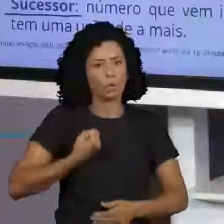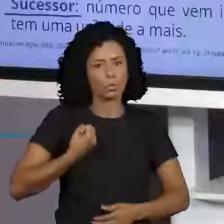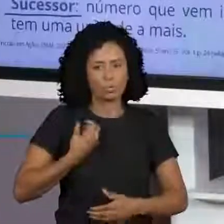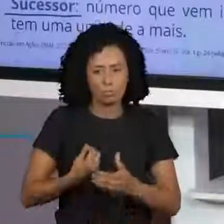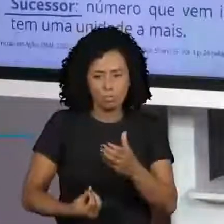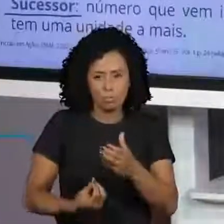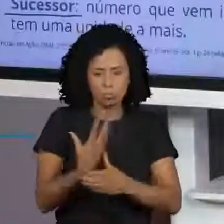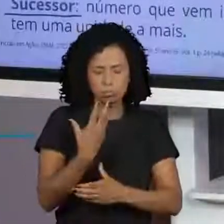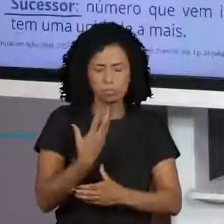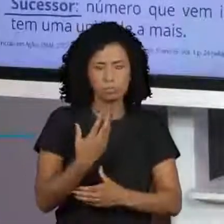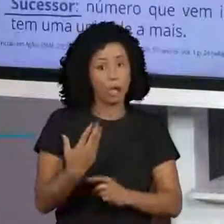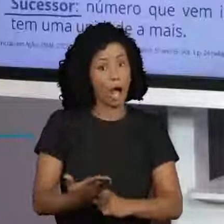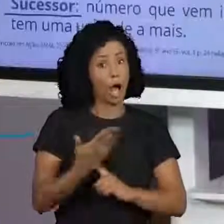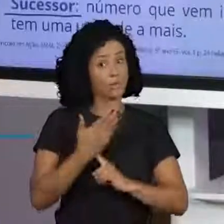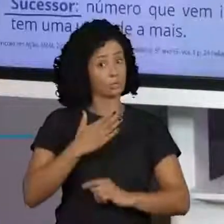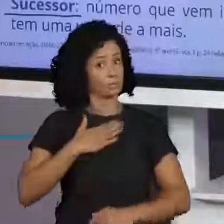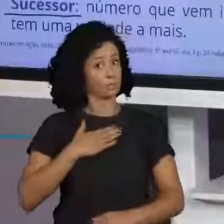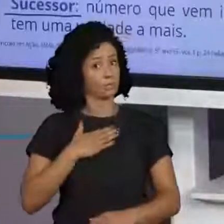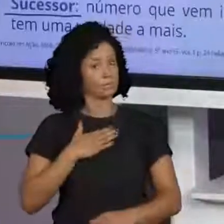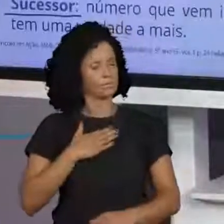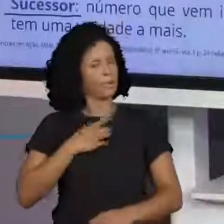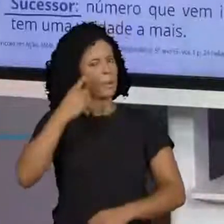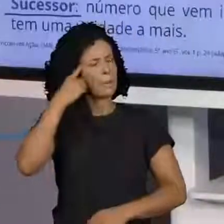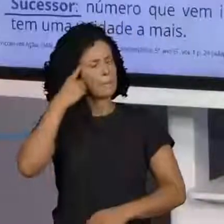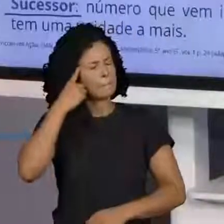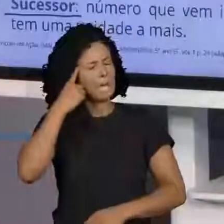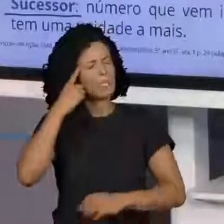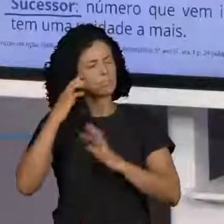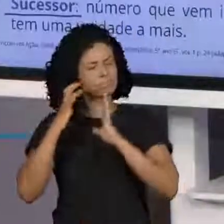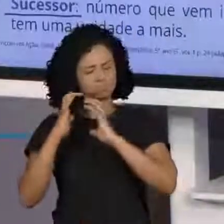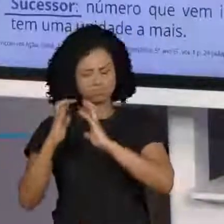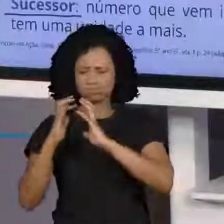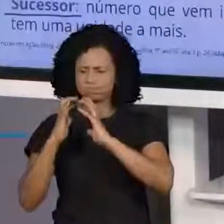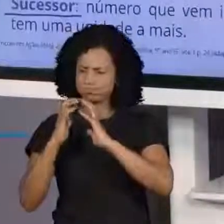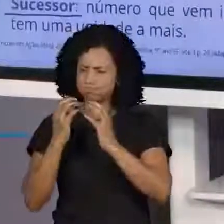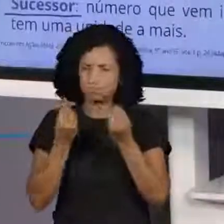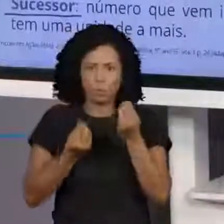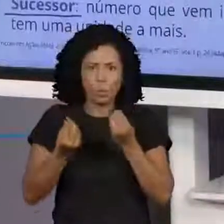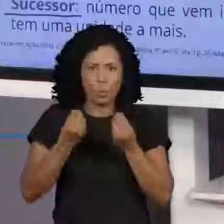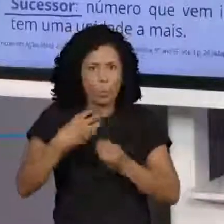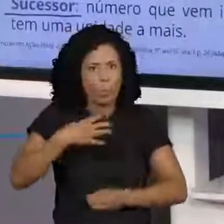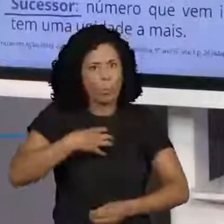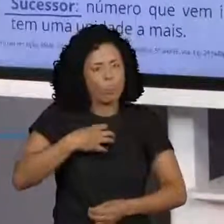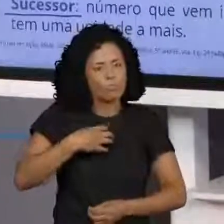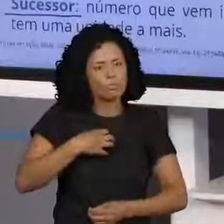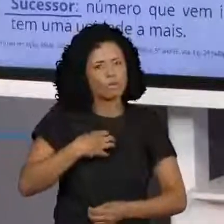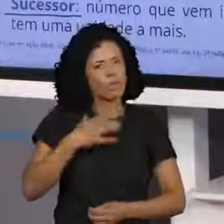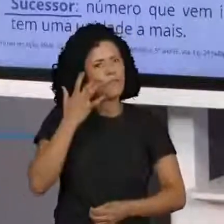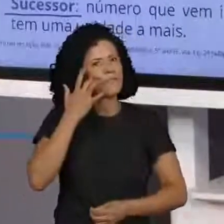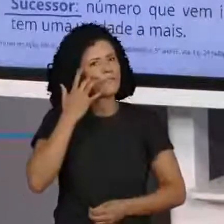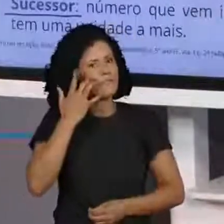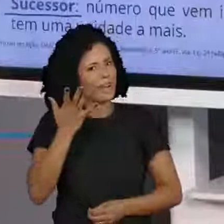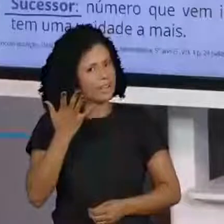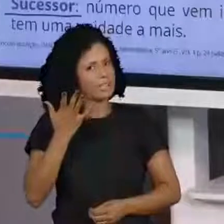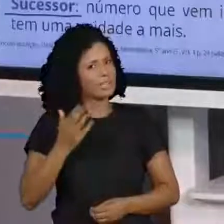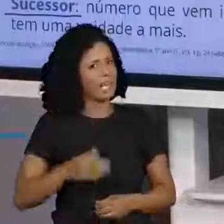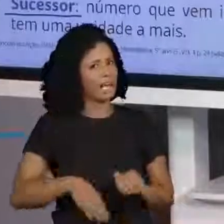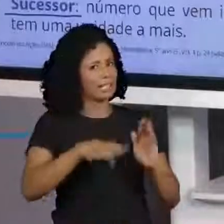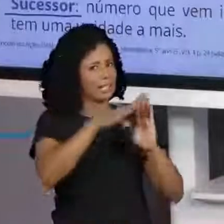gente, pessoal. Pensa bem, olha, de uma pequena introdução que a gente fez, certo?